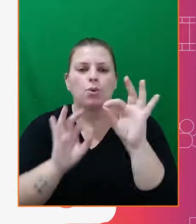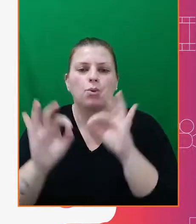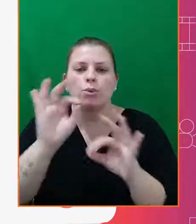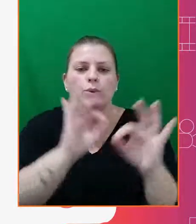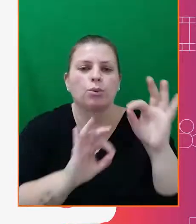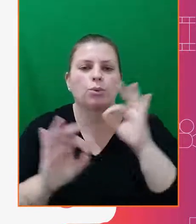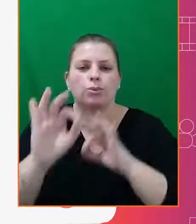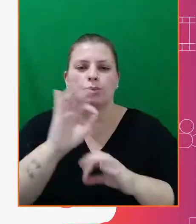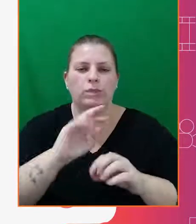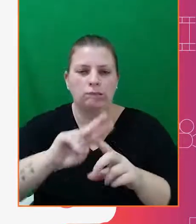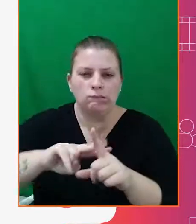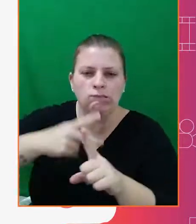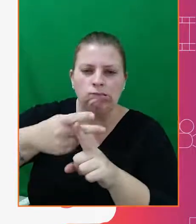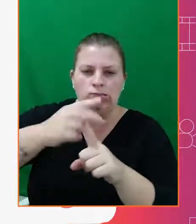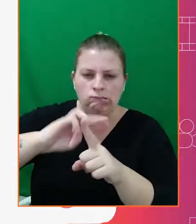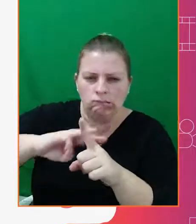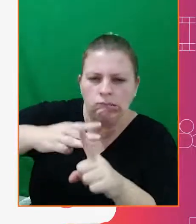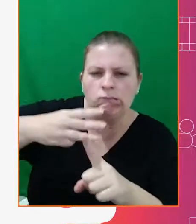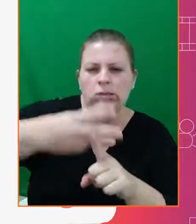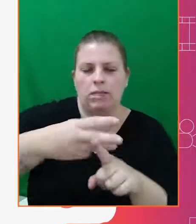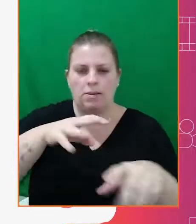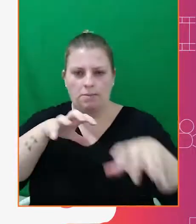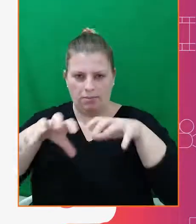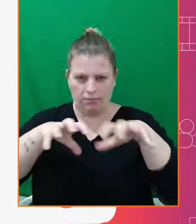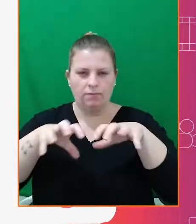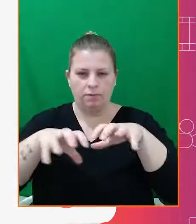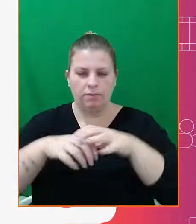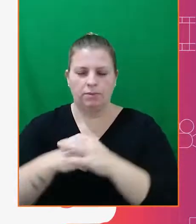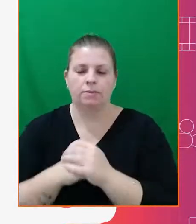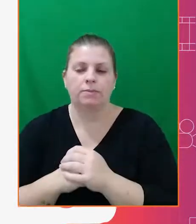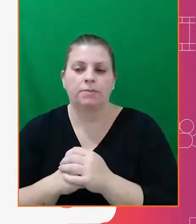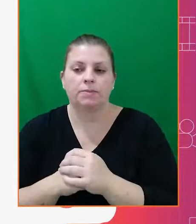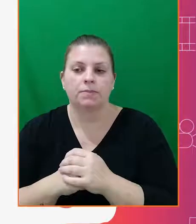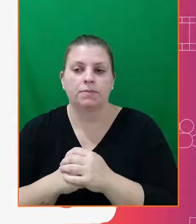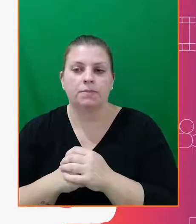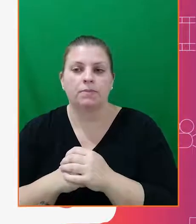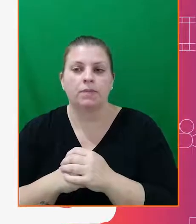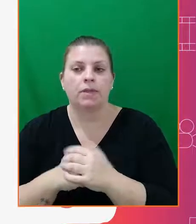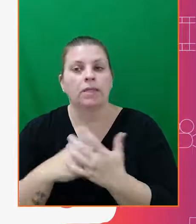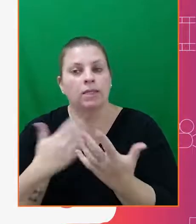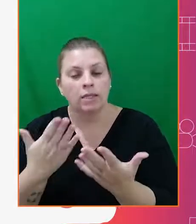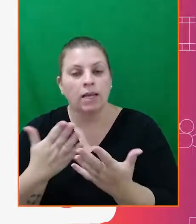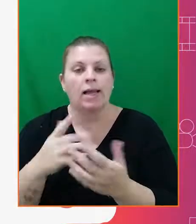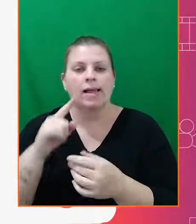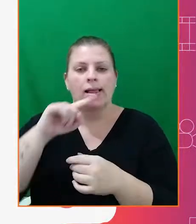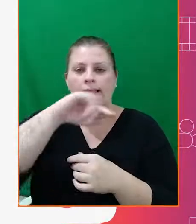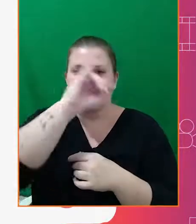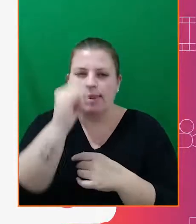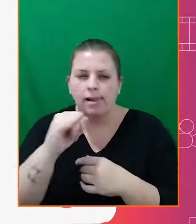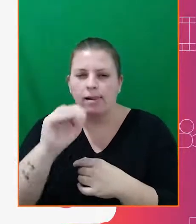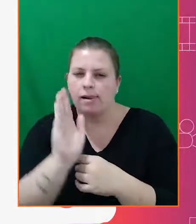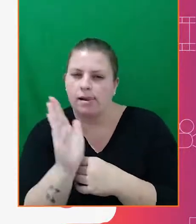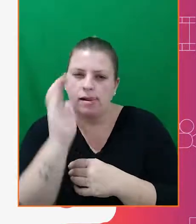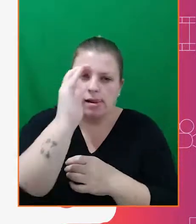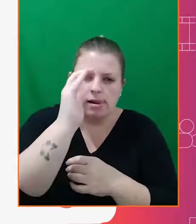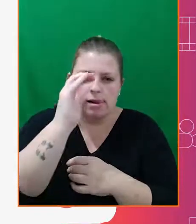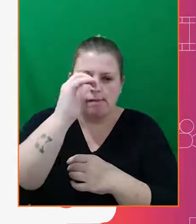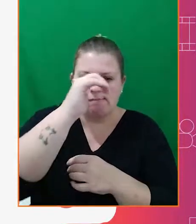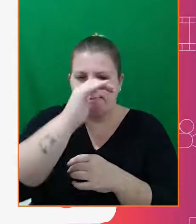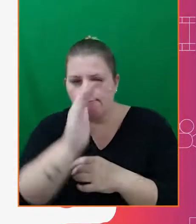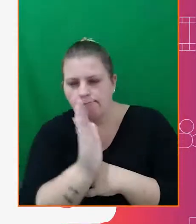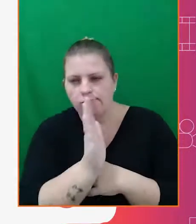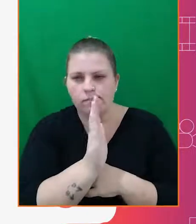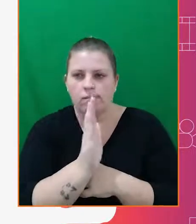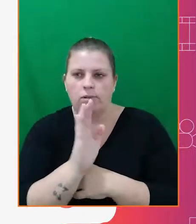ações exageradas. Aqui, vale grifar que as linhas de ação não servem apenas